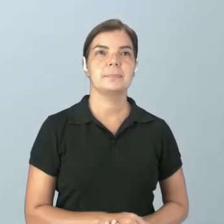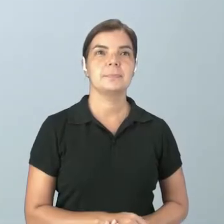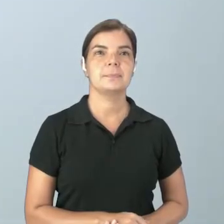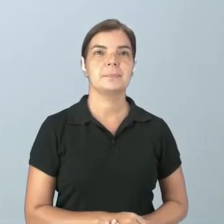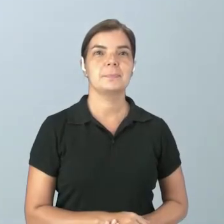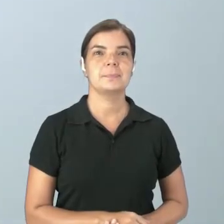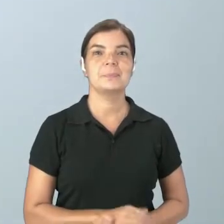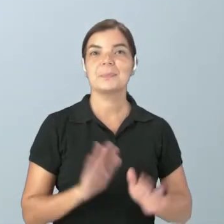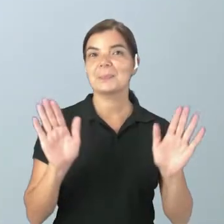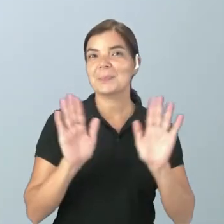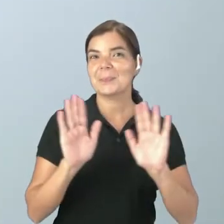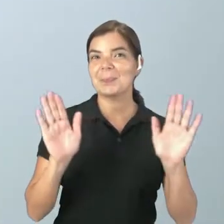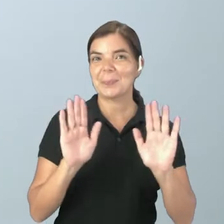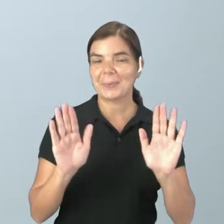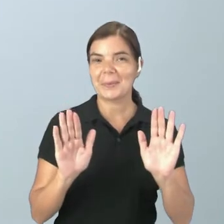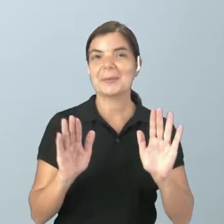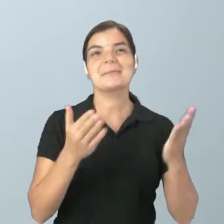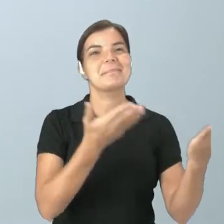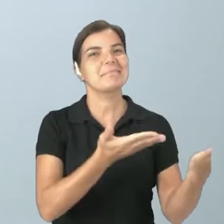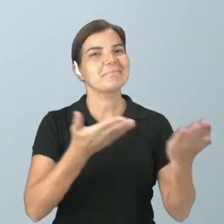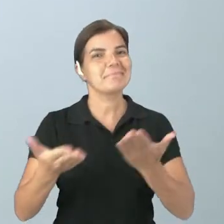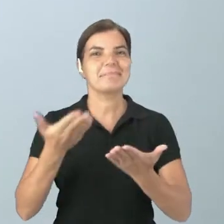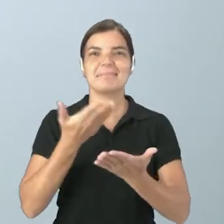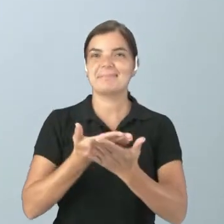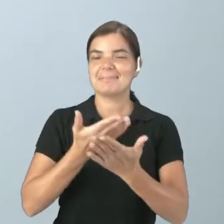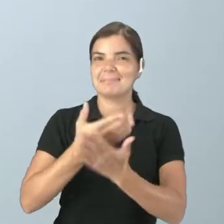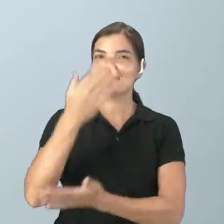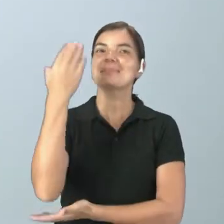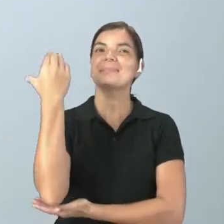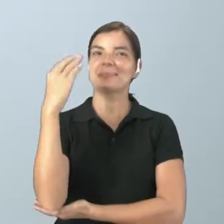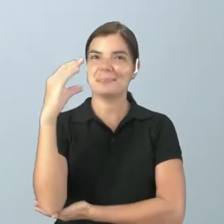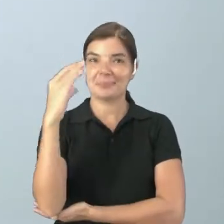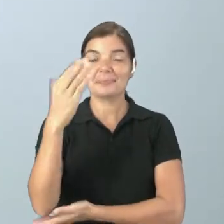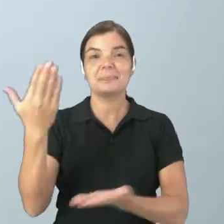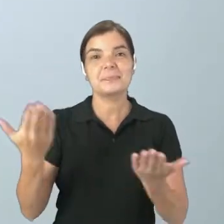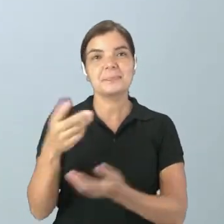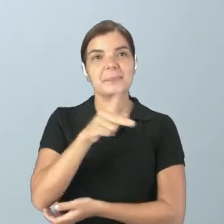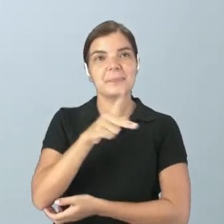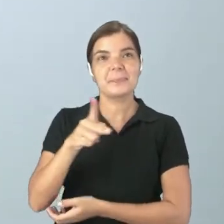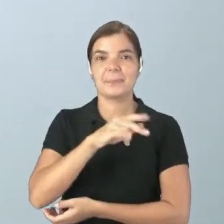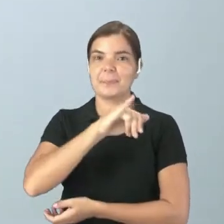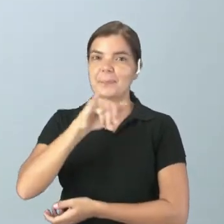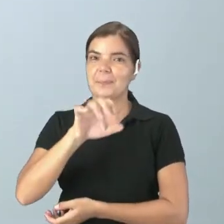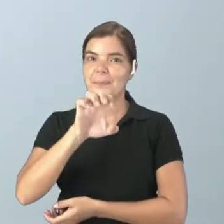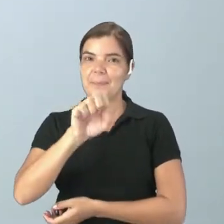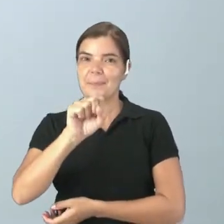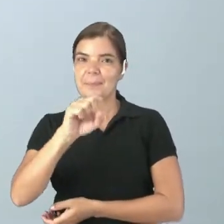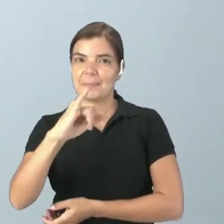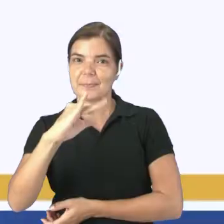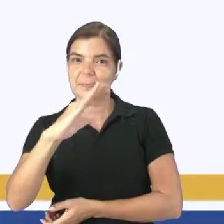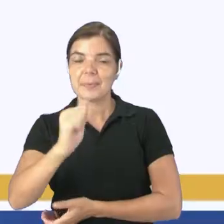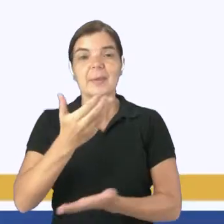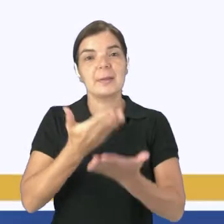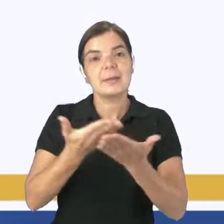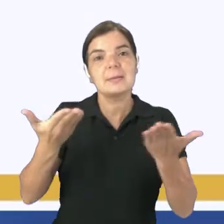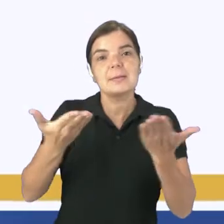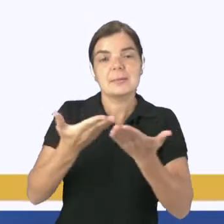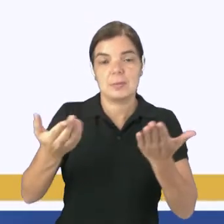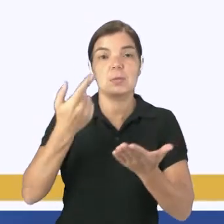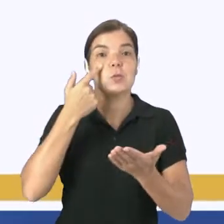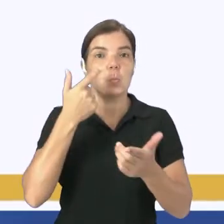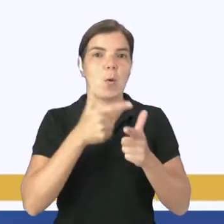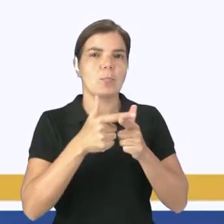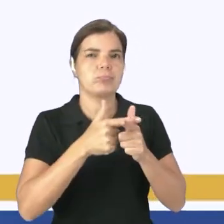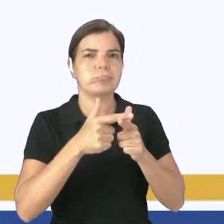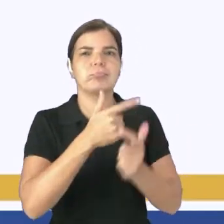Olá, bem-vindos a mais uma aula de ciências. Eu sou a professora Jéssica e na aula de hoje nós veremos sobre a situação ambiental